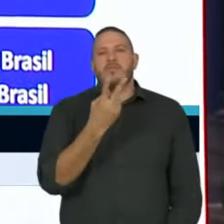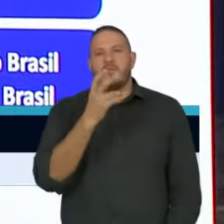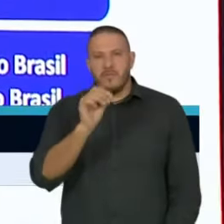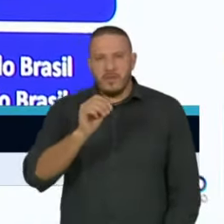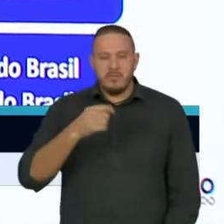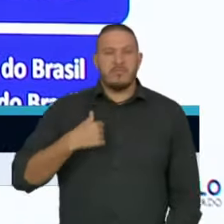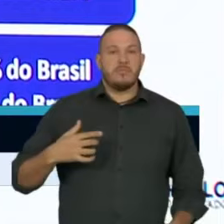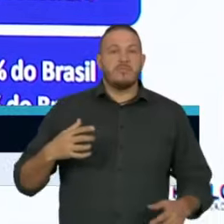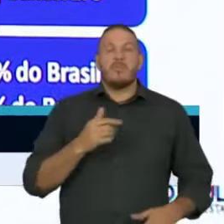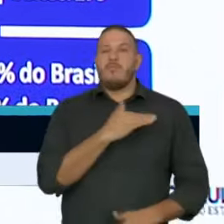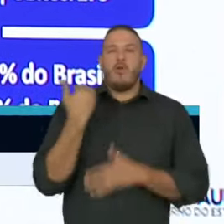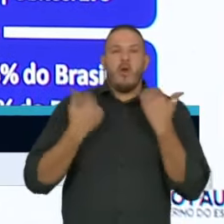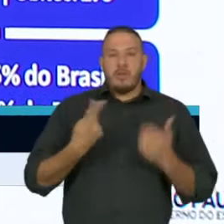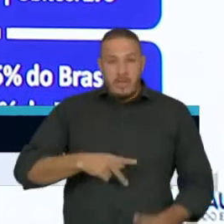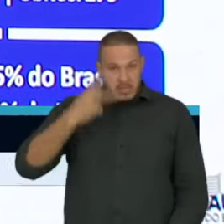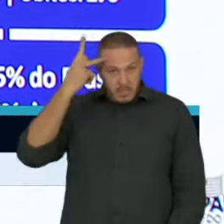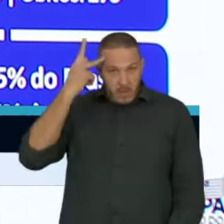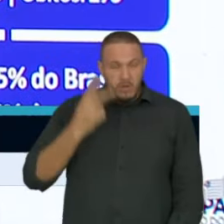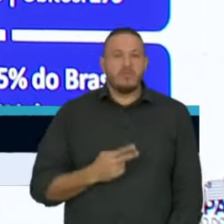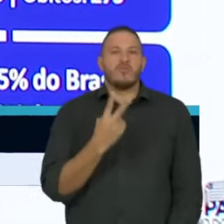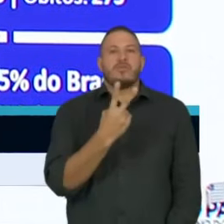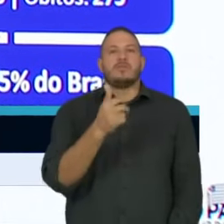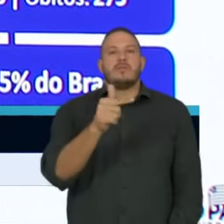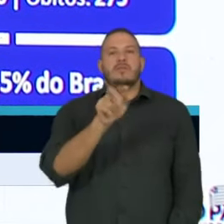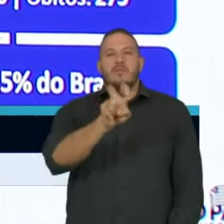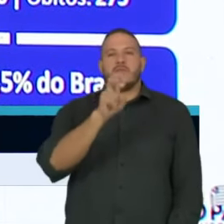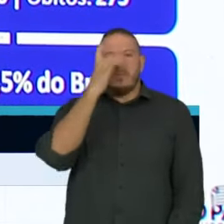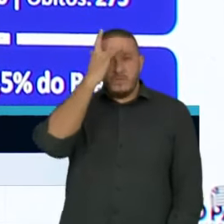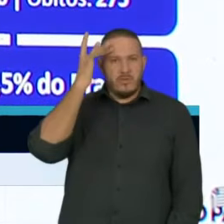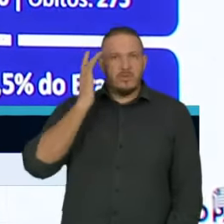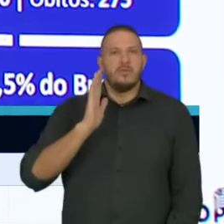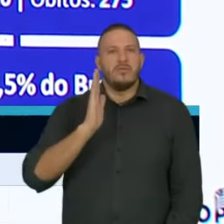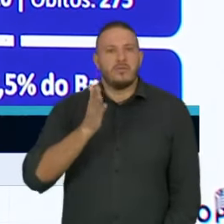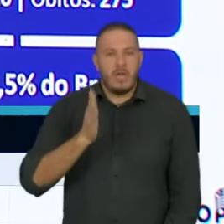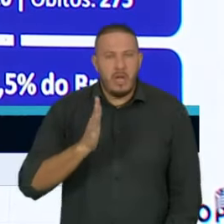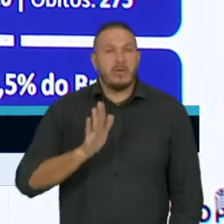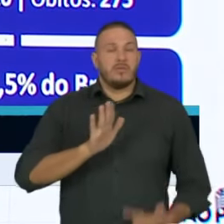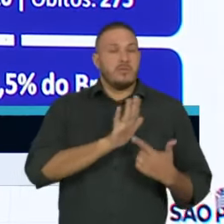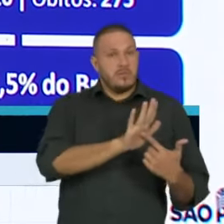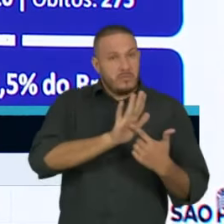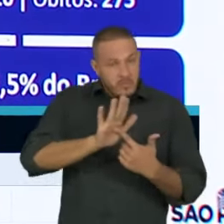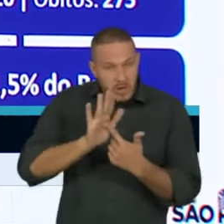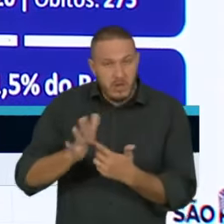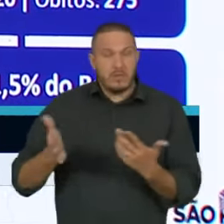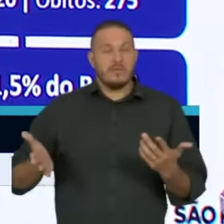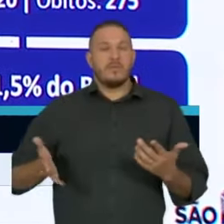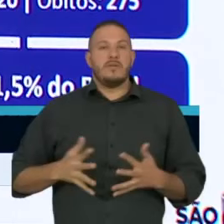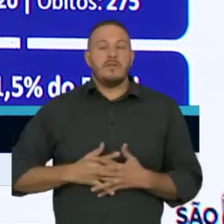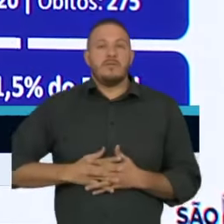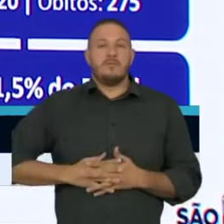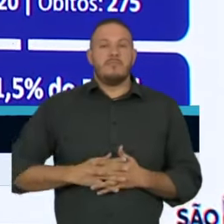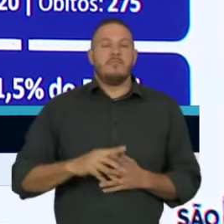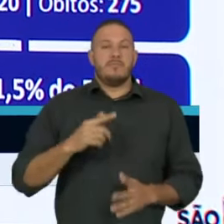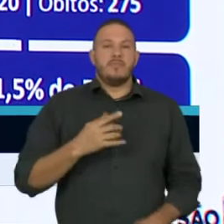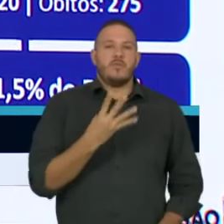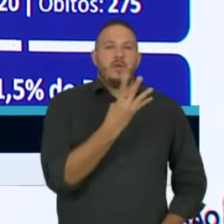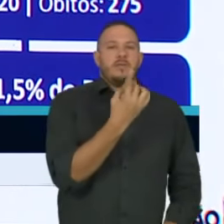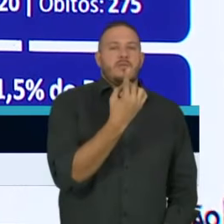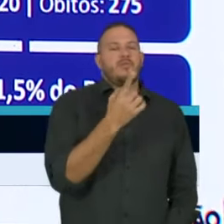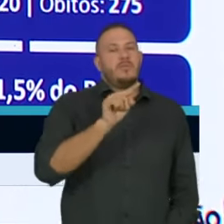275 óbitos. Os casos são 41